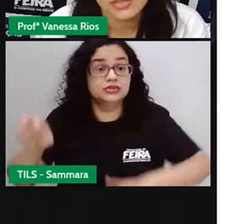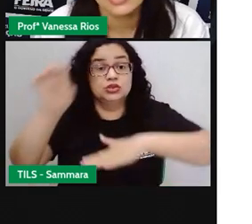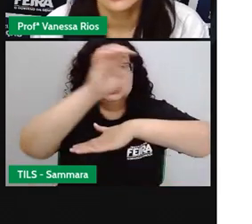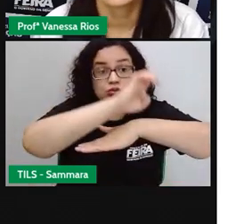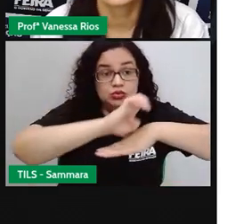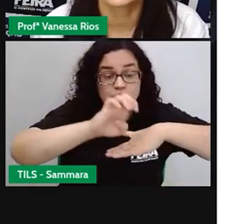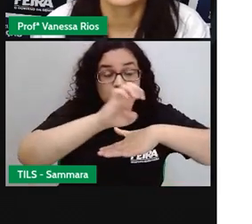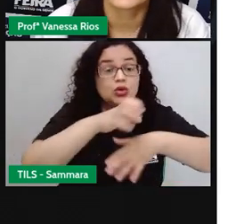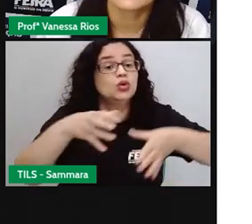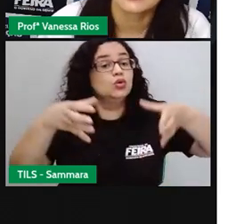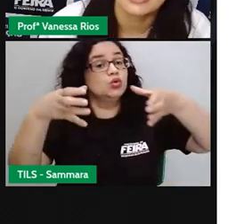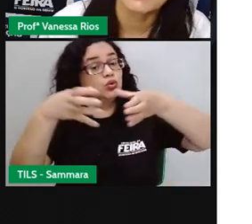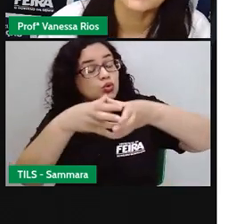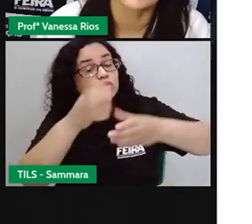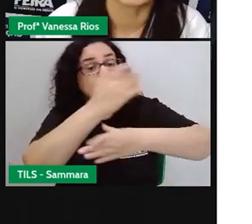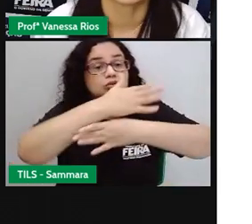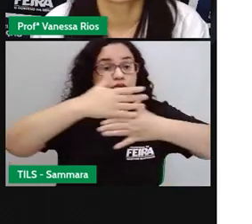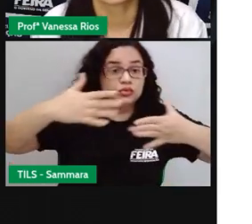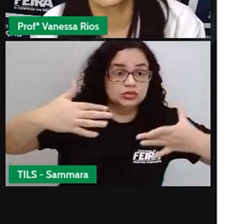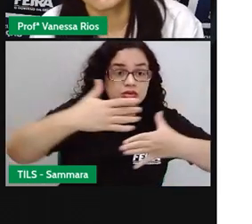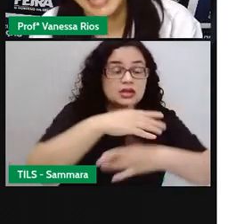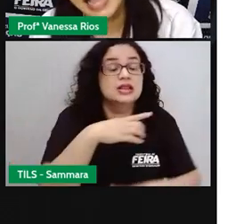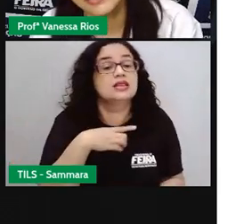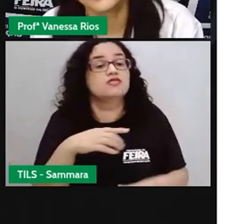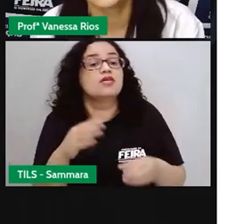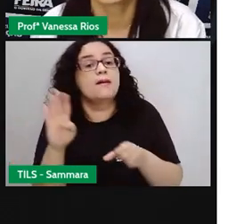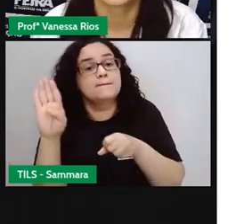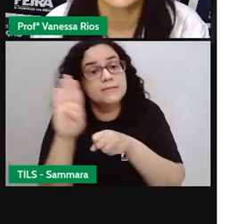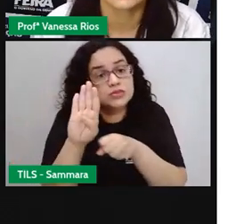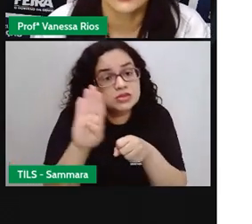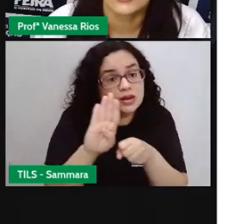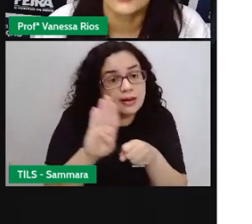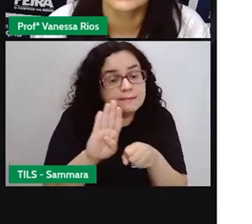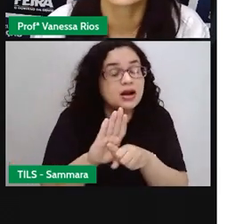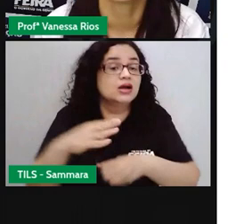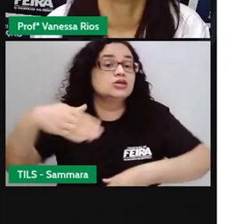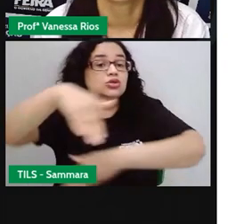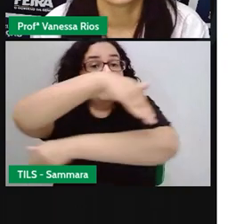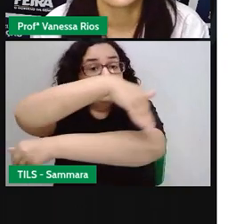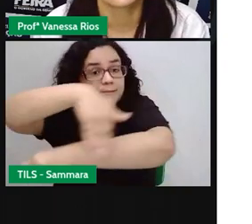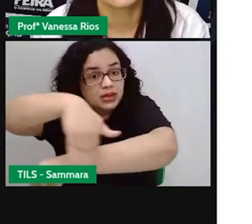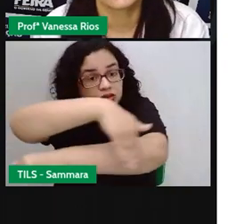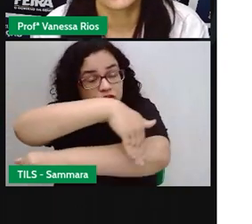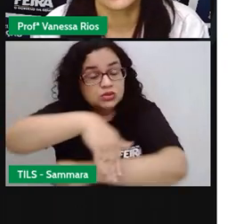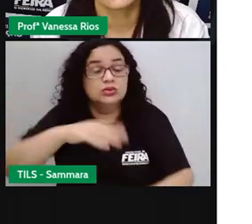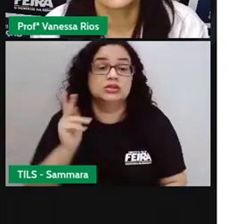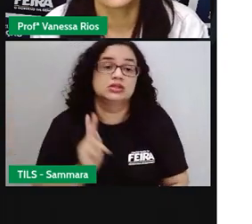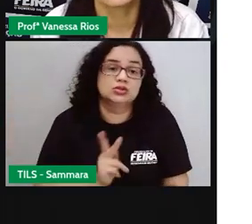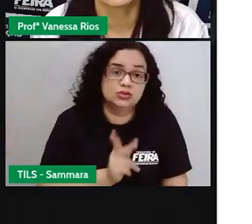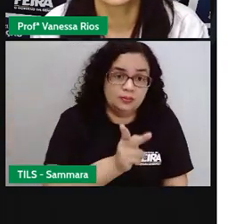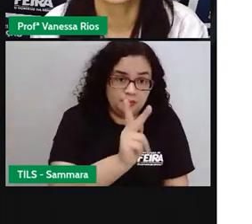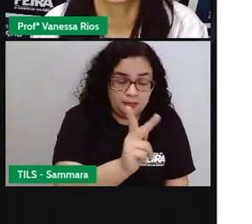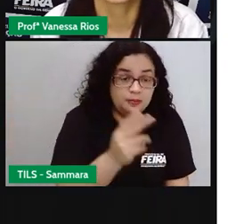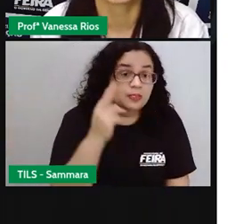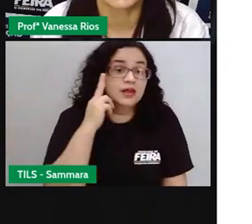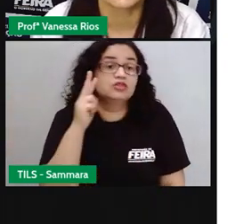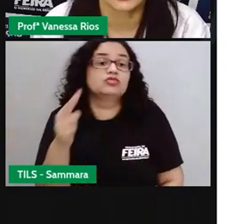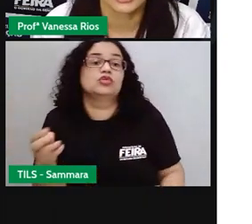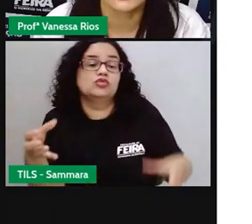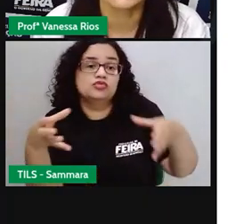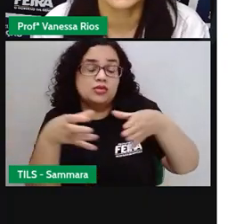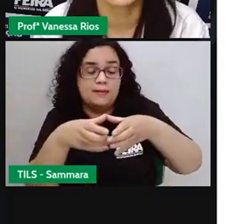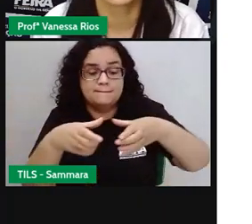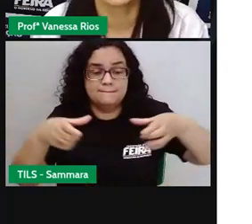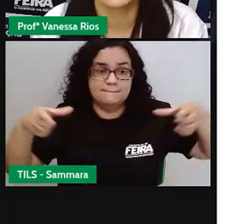estados, nos municípios, aí vem para os bados, para as ruas e assim por diante. Então, vem de grupos